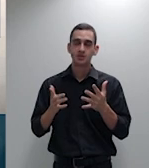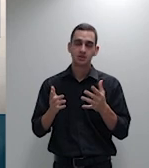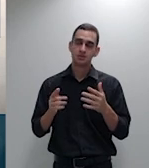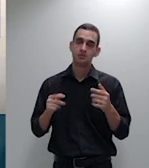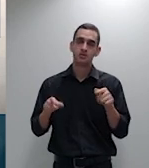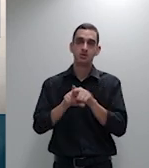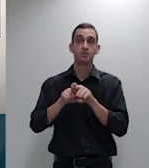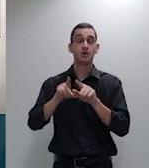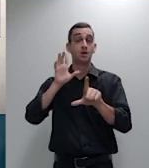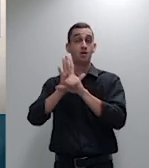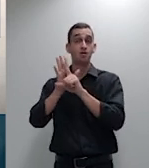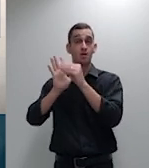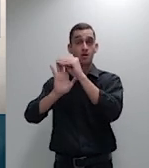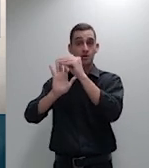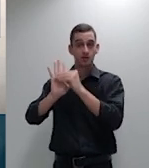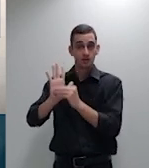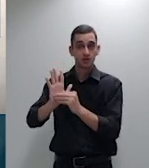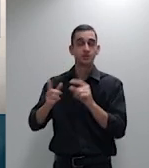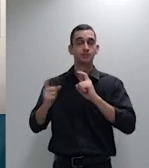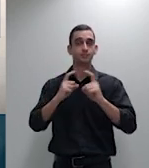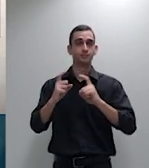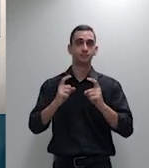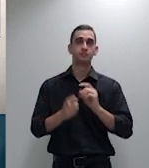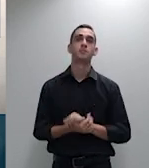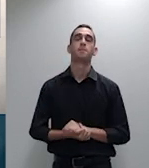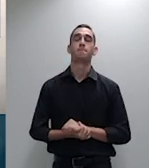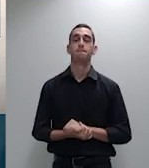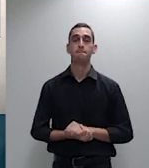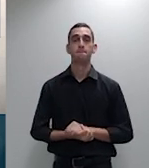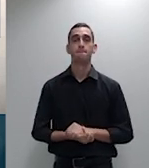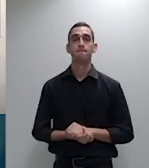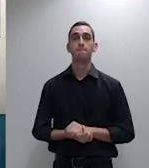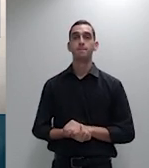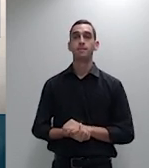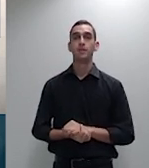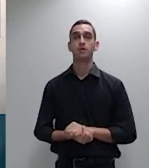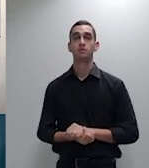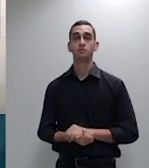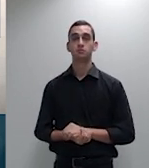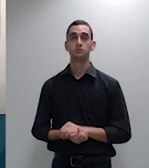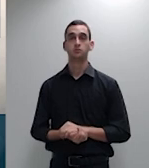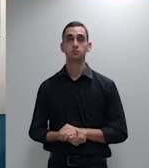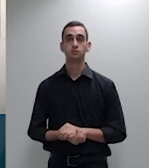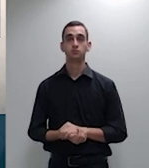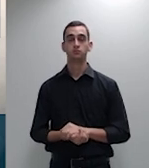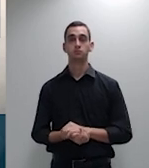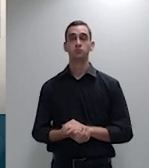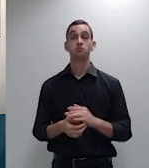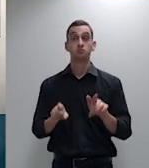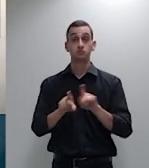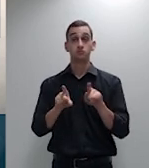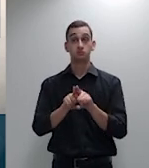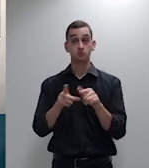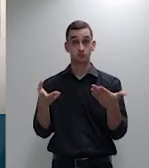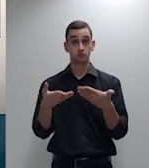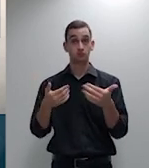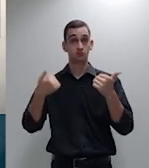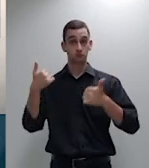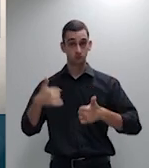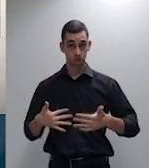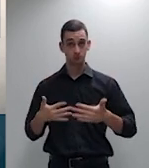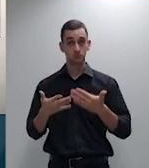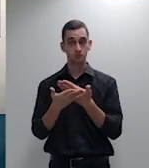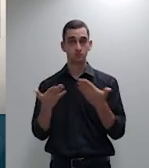administrativos evidentemente hoje ministro que diante do caso concreto poderá ou